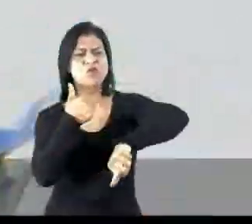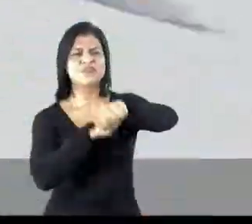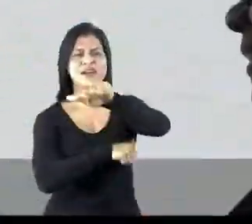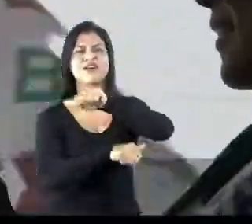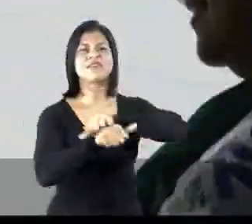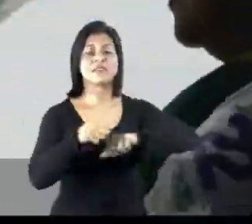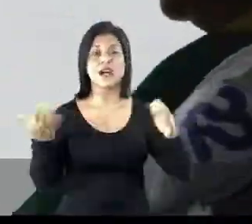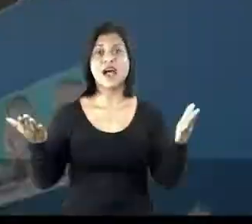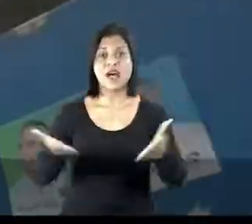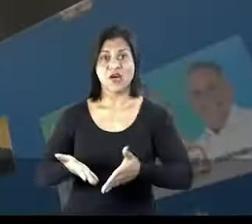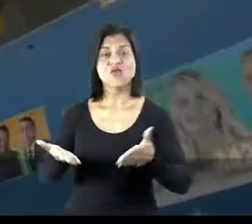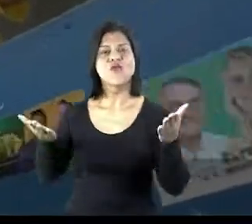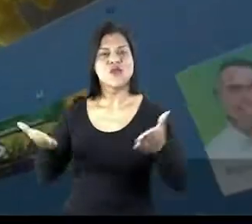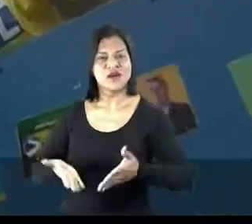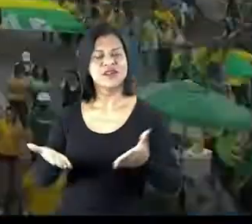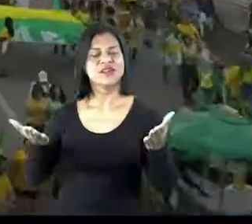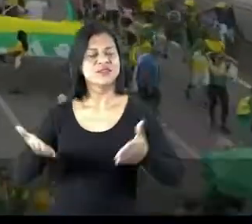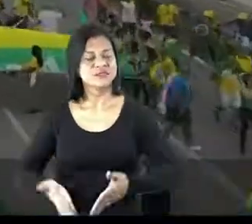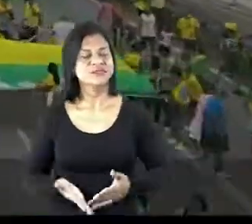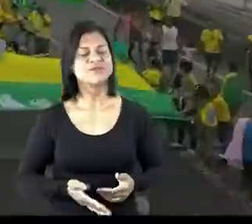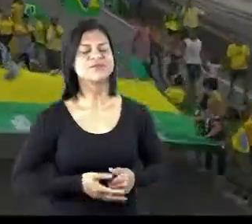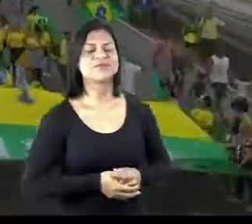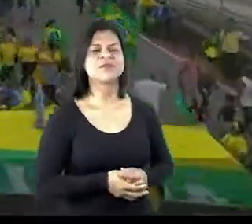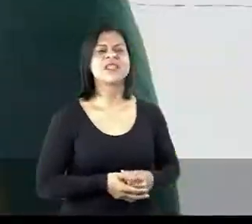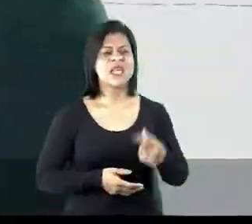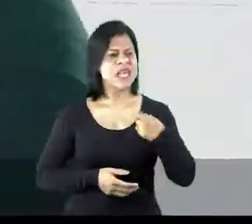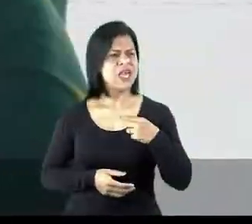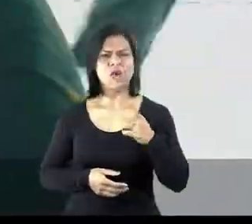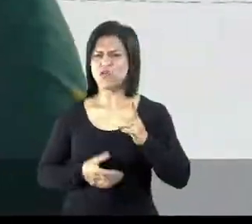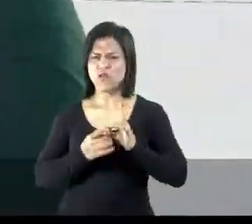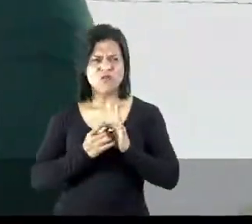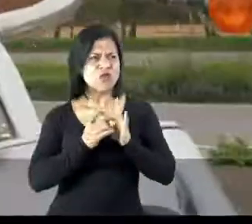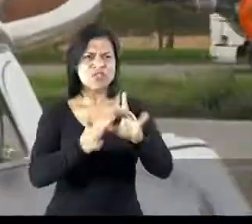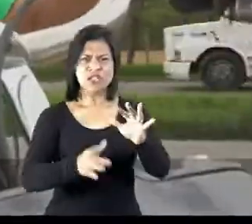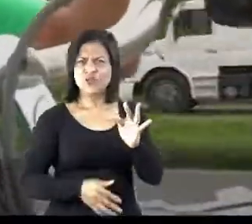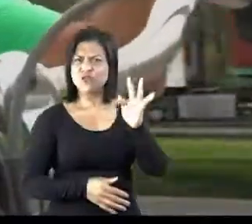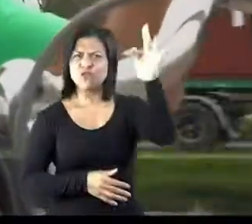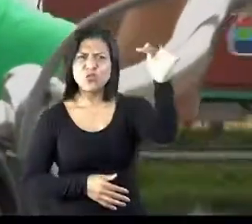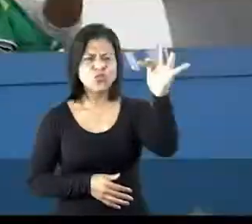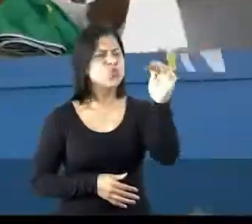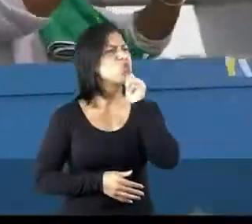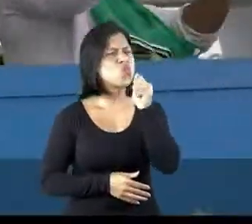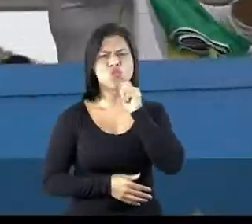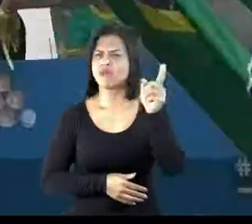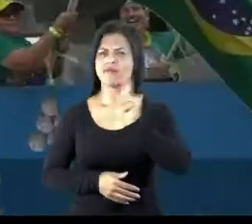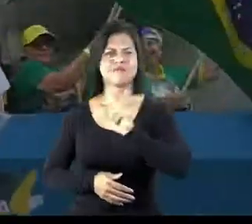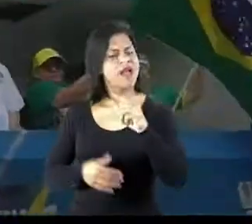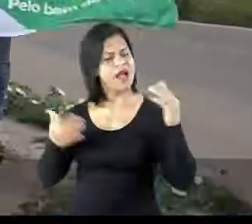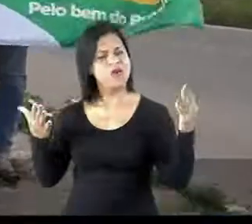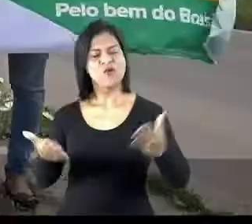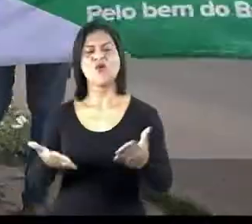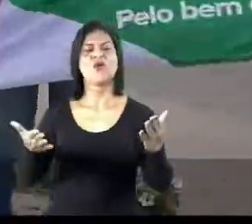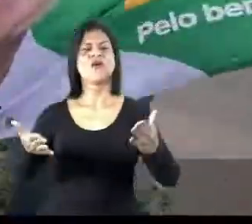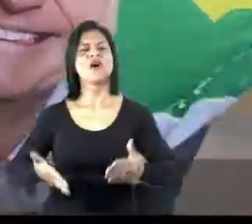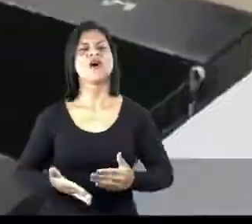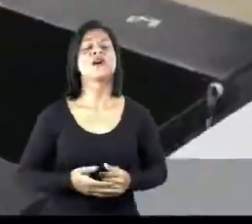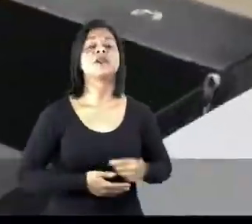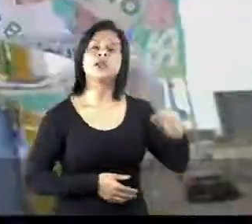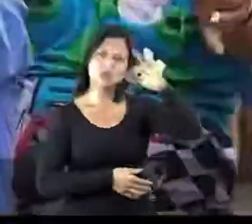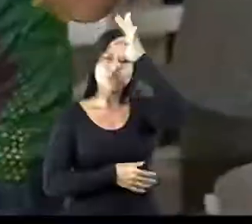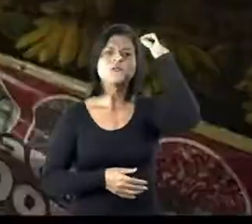A mudança é agora, não vou deixar para depois.